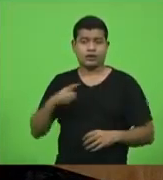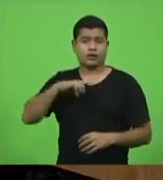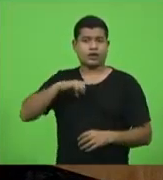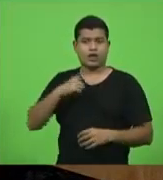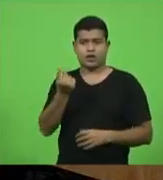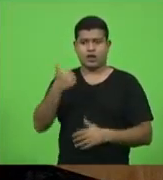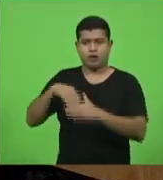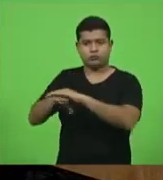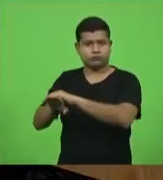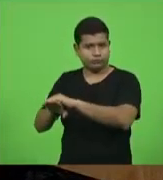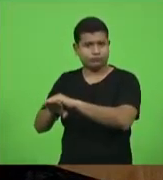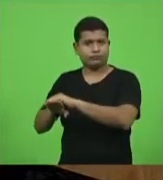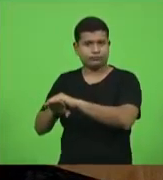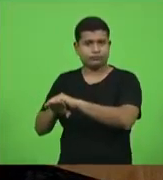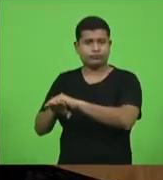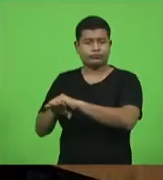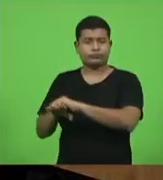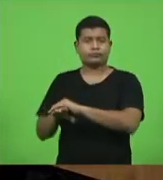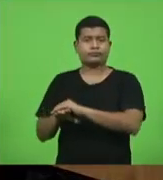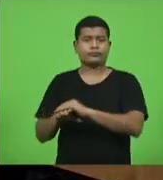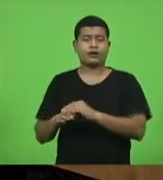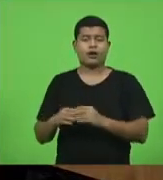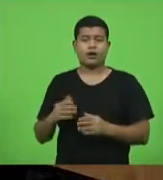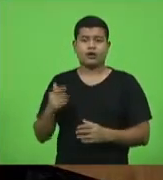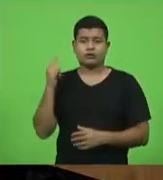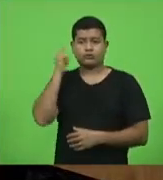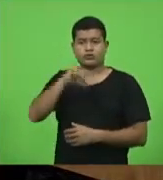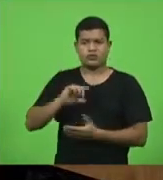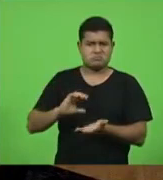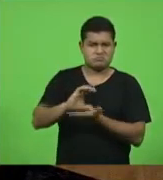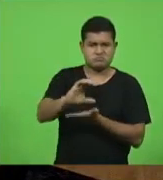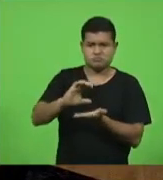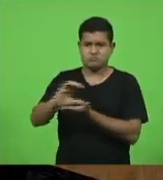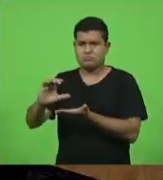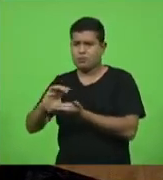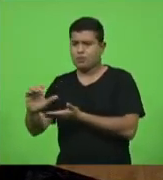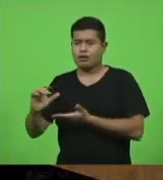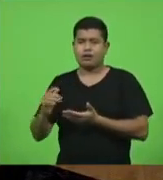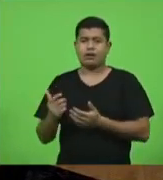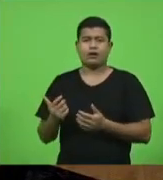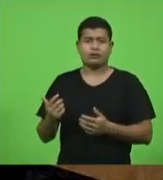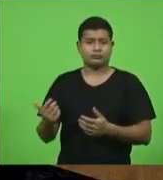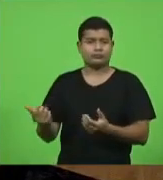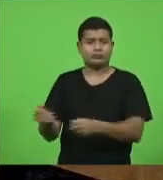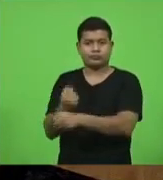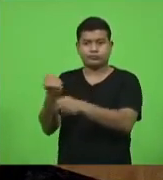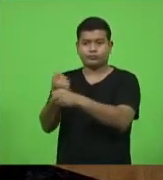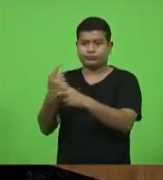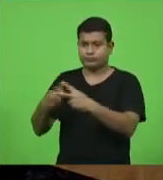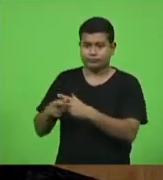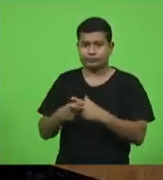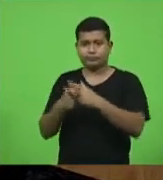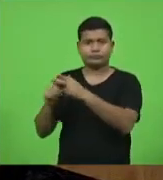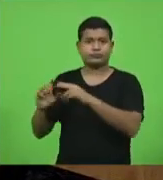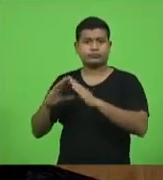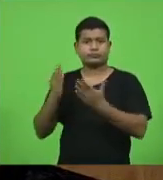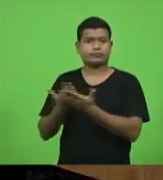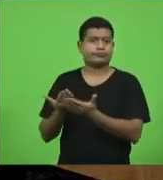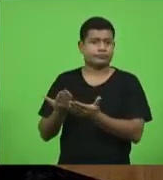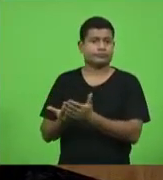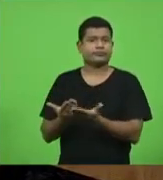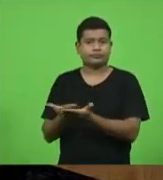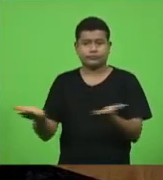em caixa para dar fluxo a recuperação dessas unidades escolares teremos que ter agora